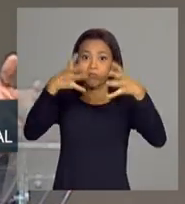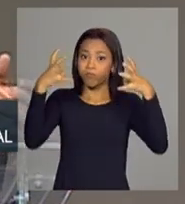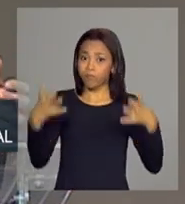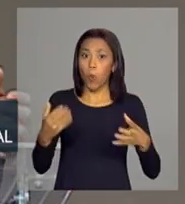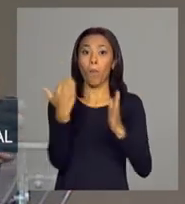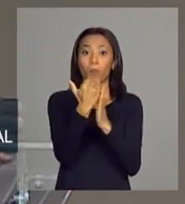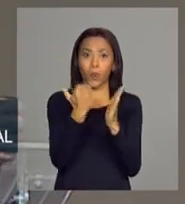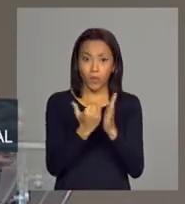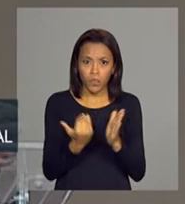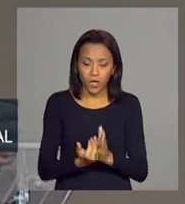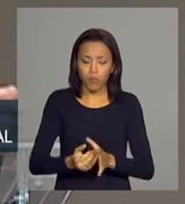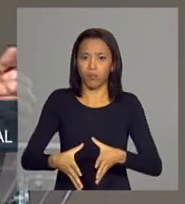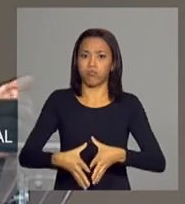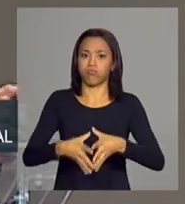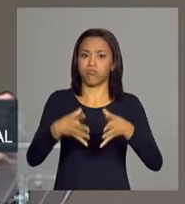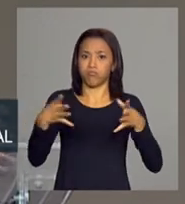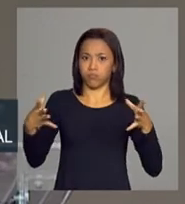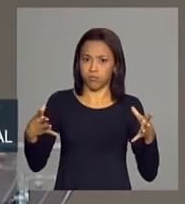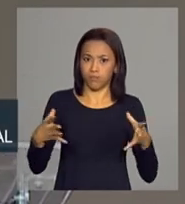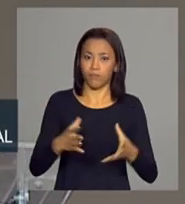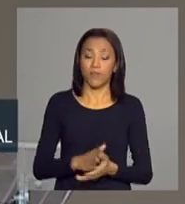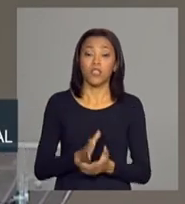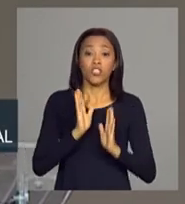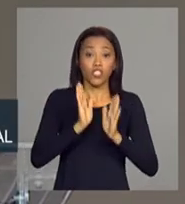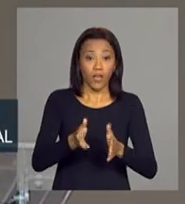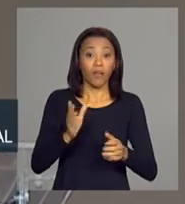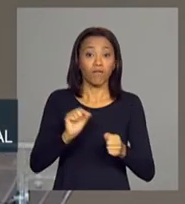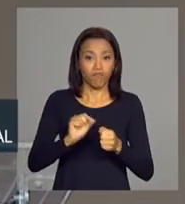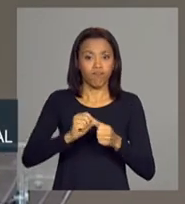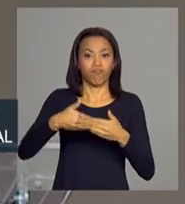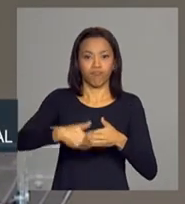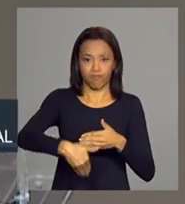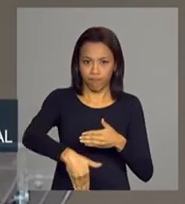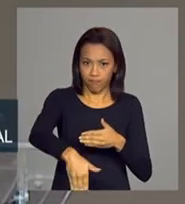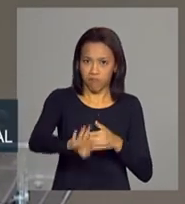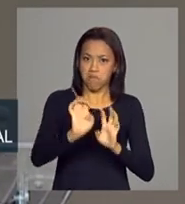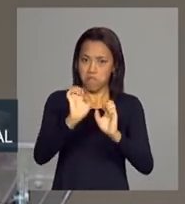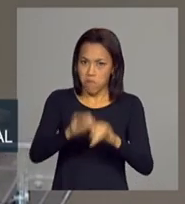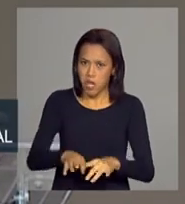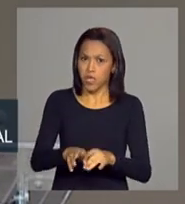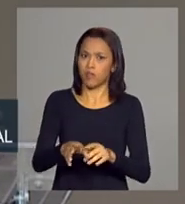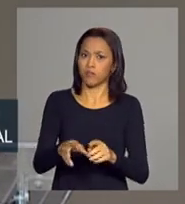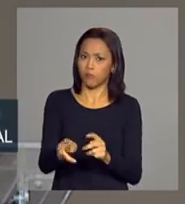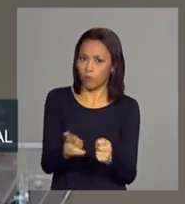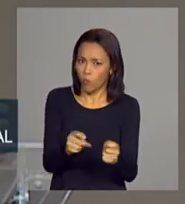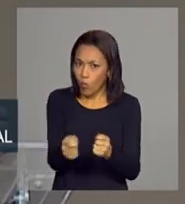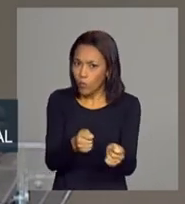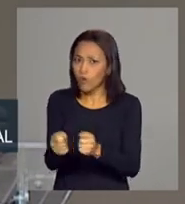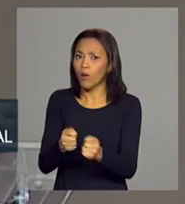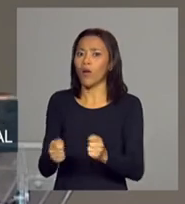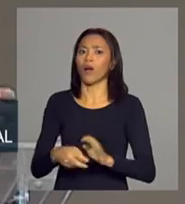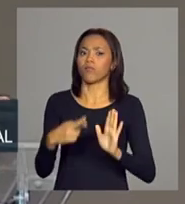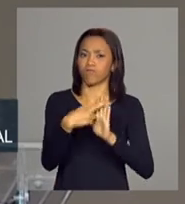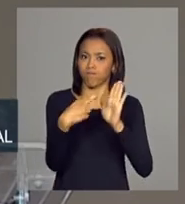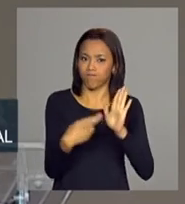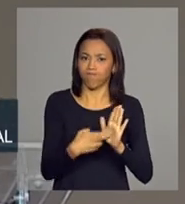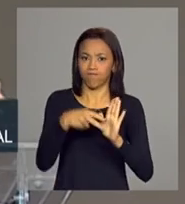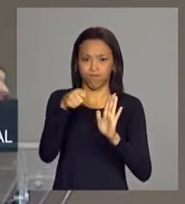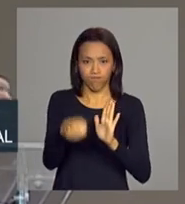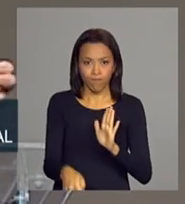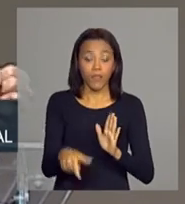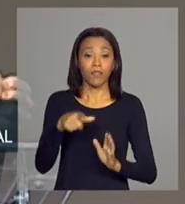programa de grande escala. está sendo executado de maneira muito rigorosa, com uma